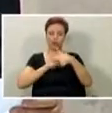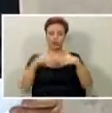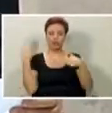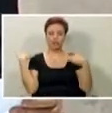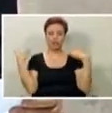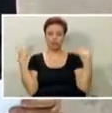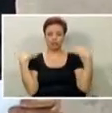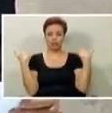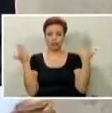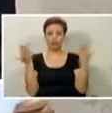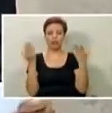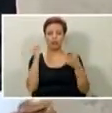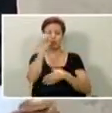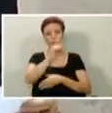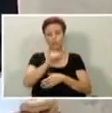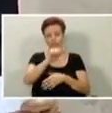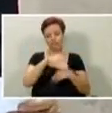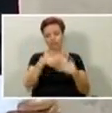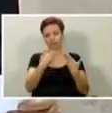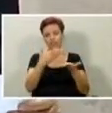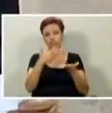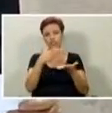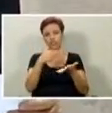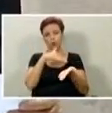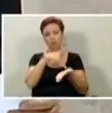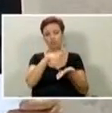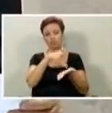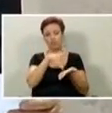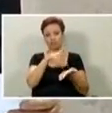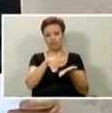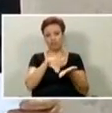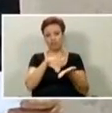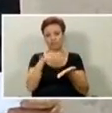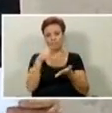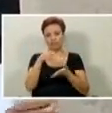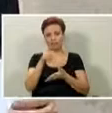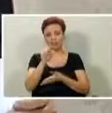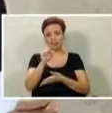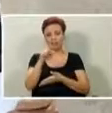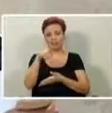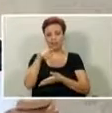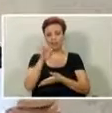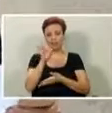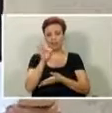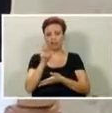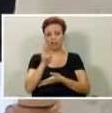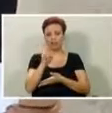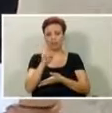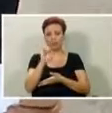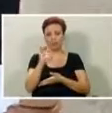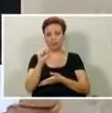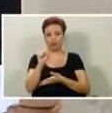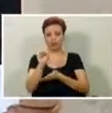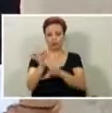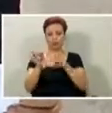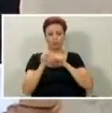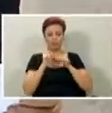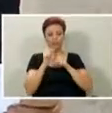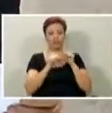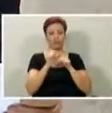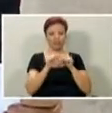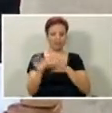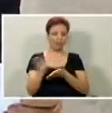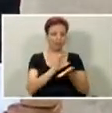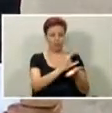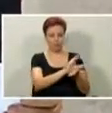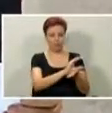uma secretaria para realizar as mesmas atividades já que a SP Turismo realiza. Por que vender a SP